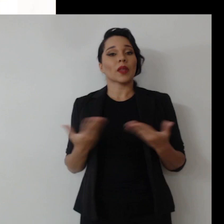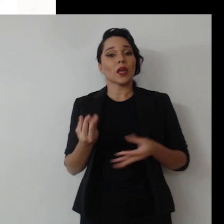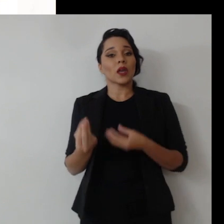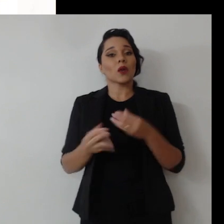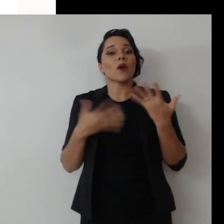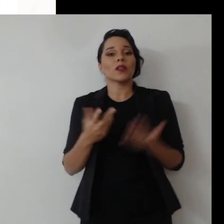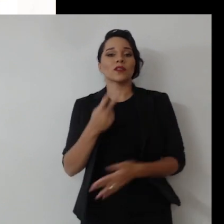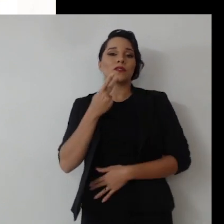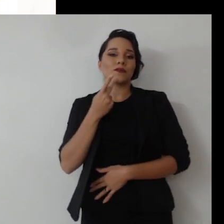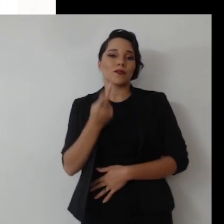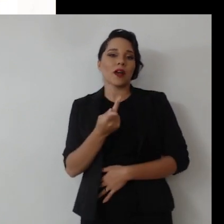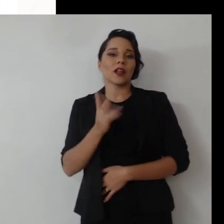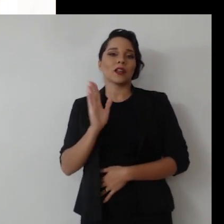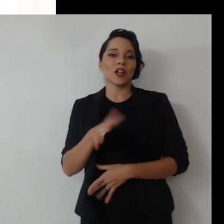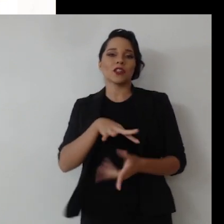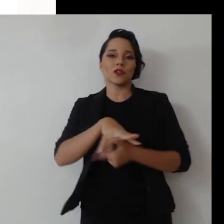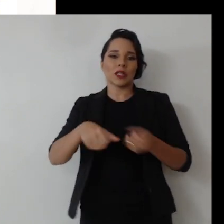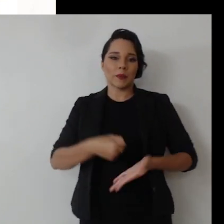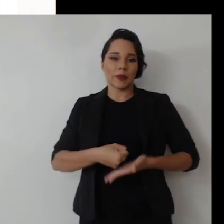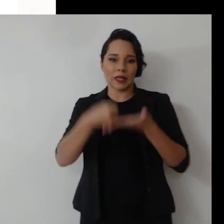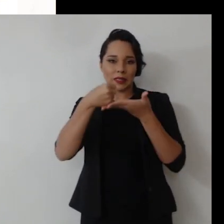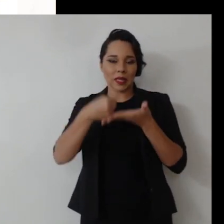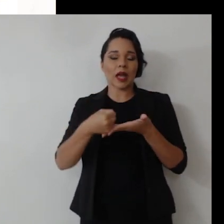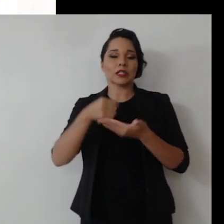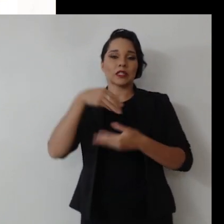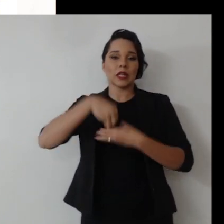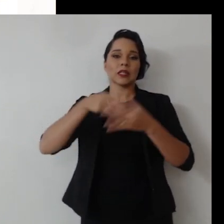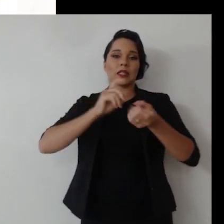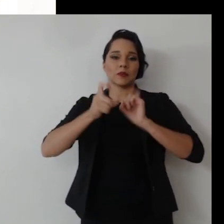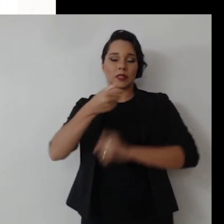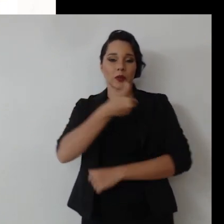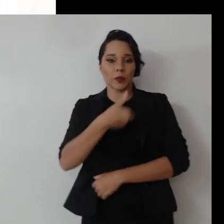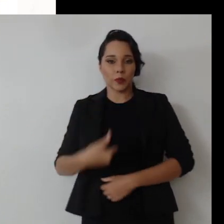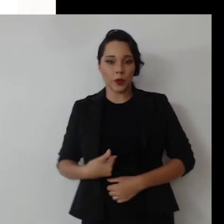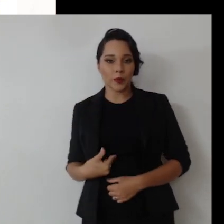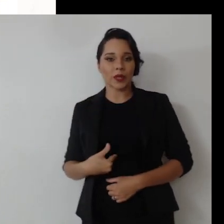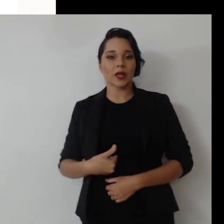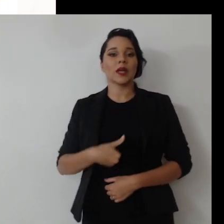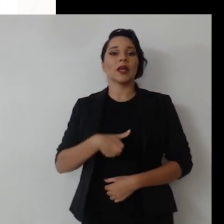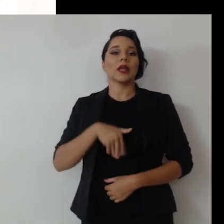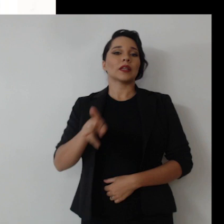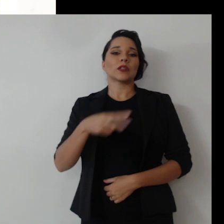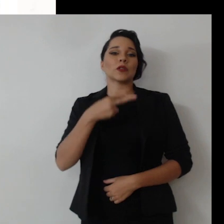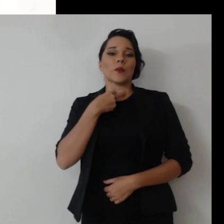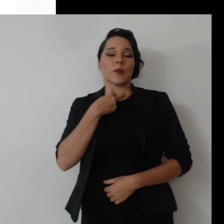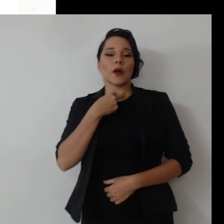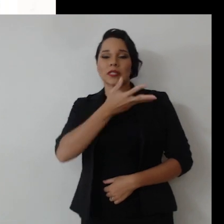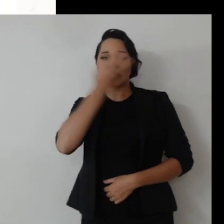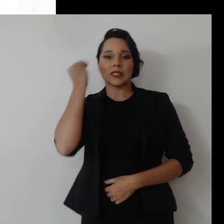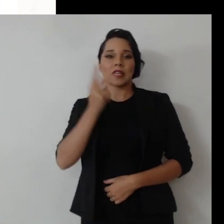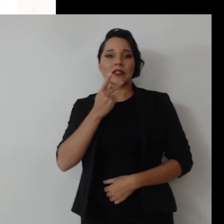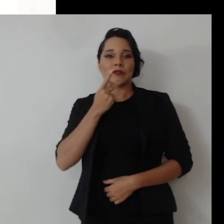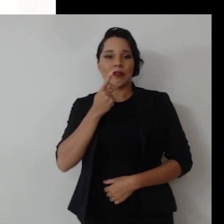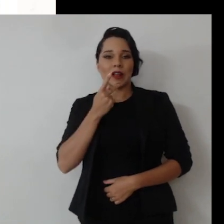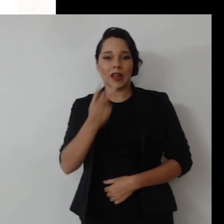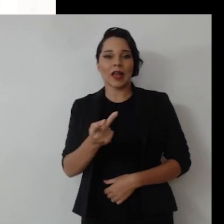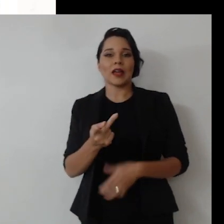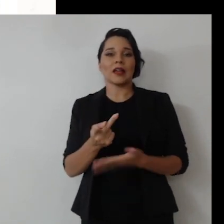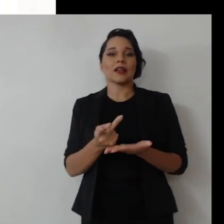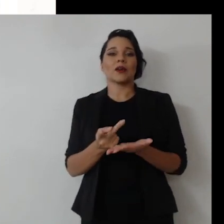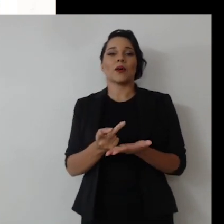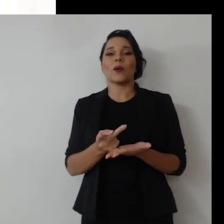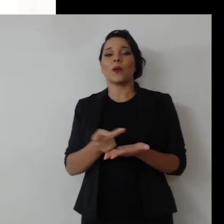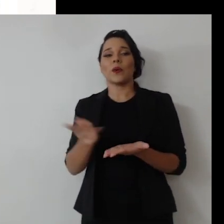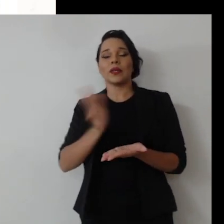E quando a gente fala de sustentabilidade na administração pública, a gente não pode deixar de falar de